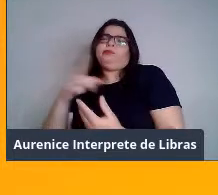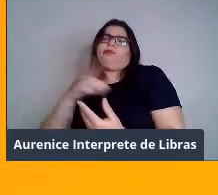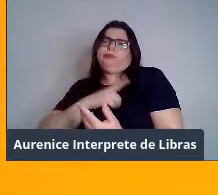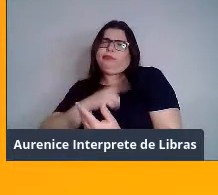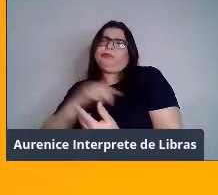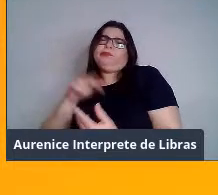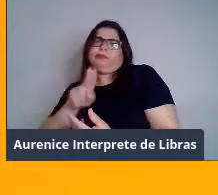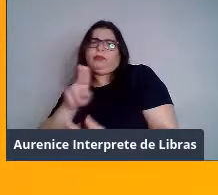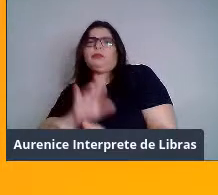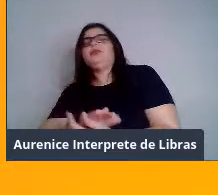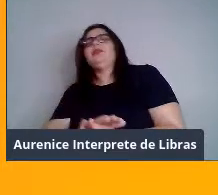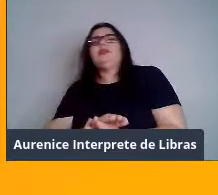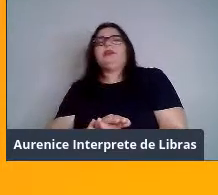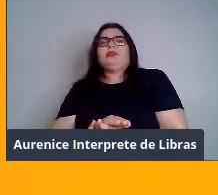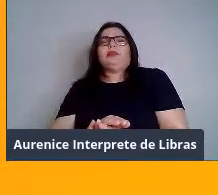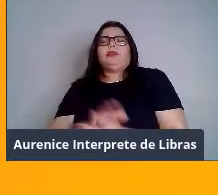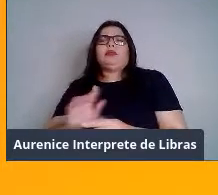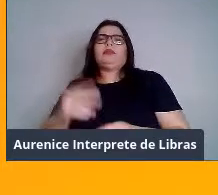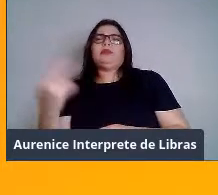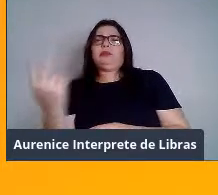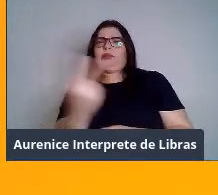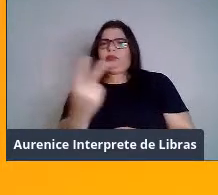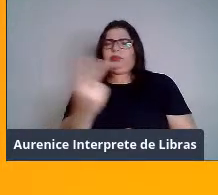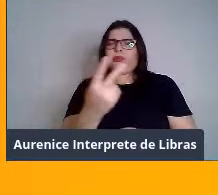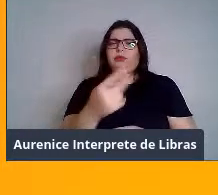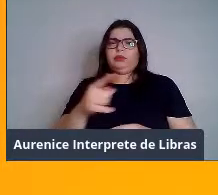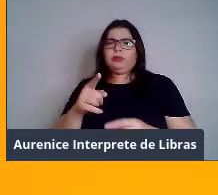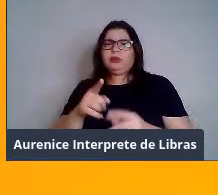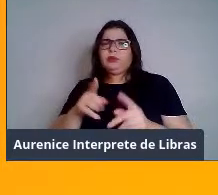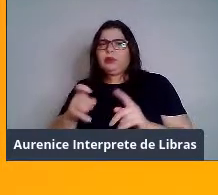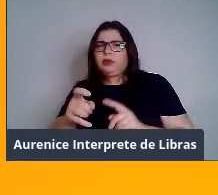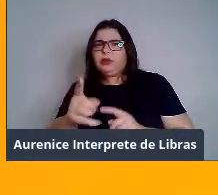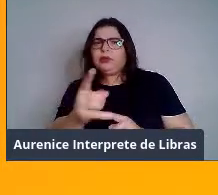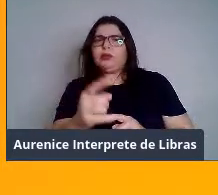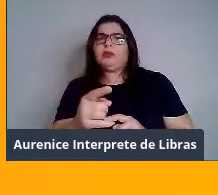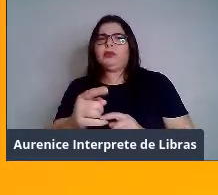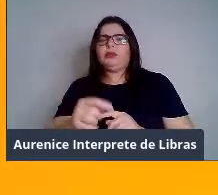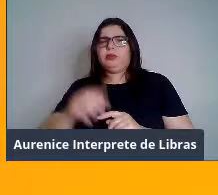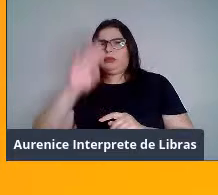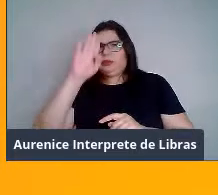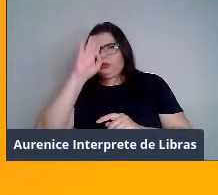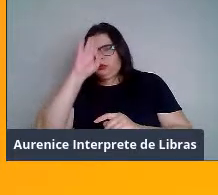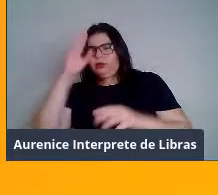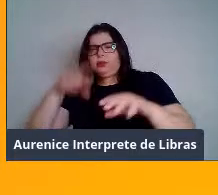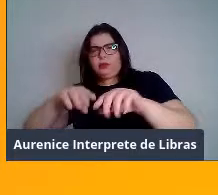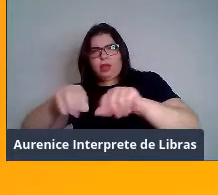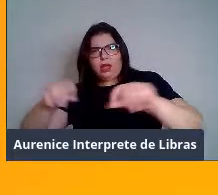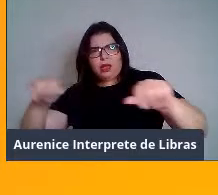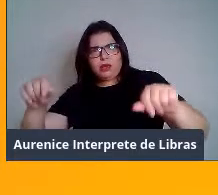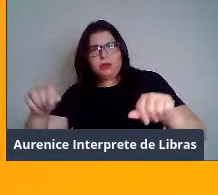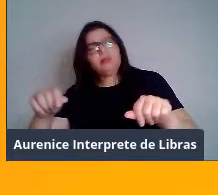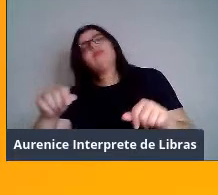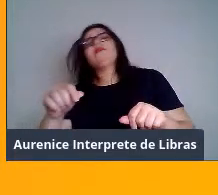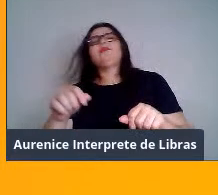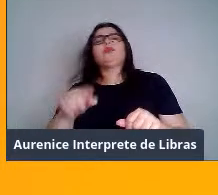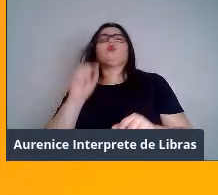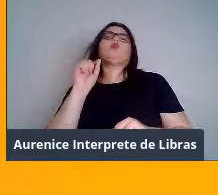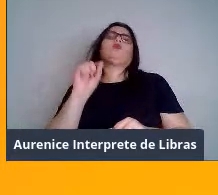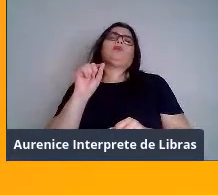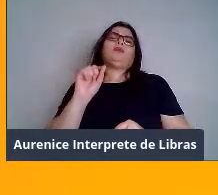socialidade em lagartos, a gente vai ter dois principais sistemas. Um deles é a territorialidade, a mais falada, né? Então, o que é